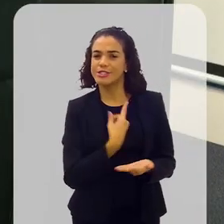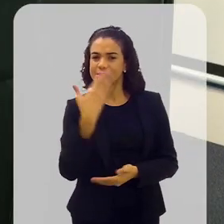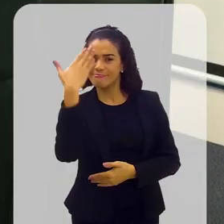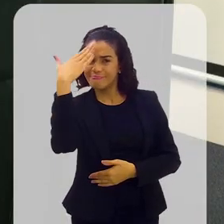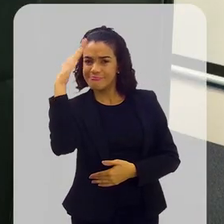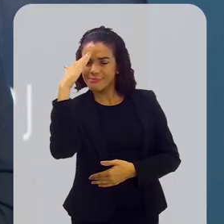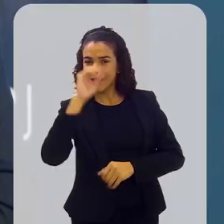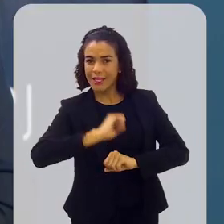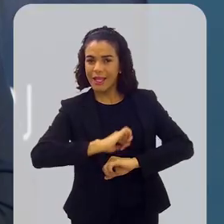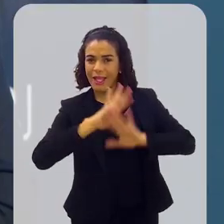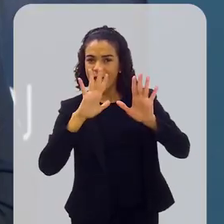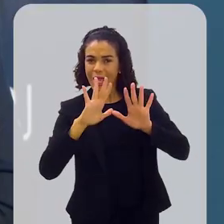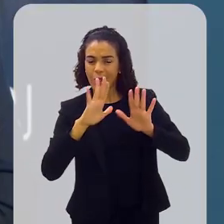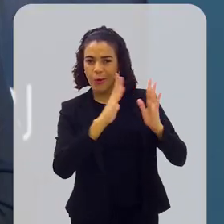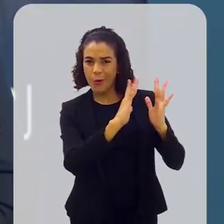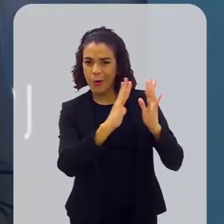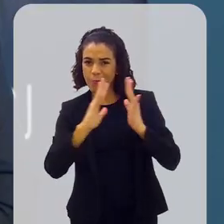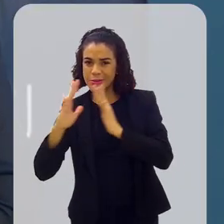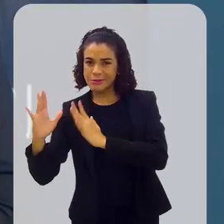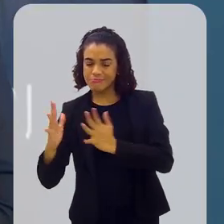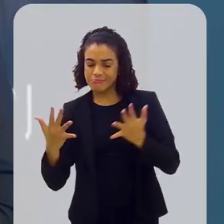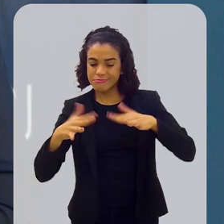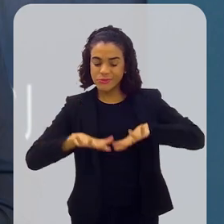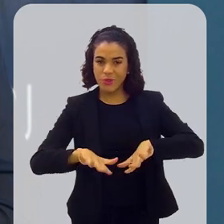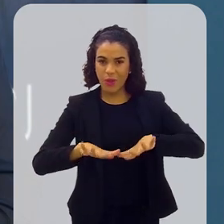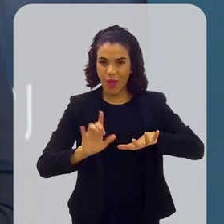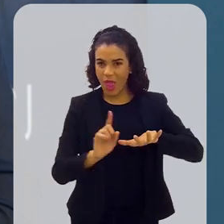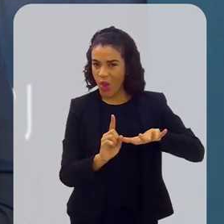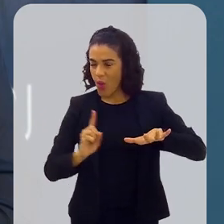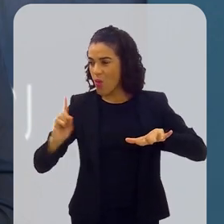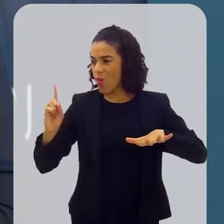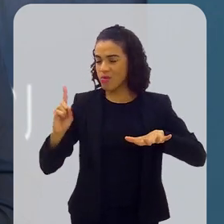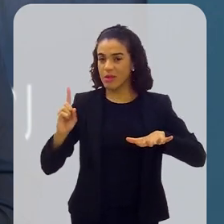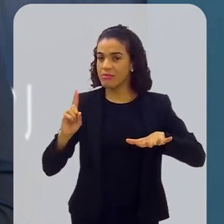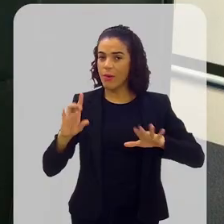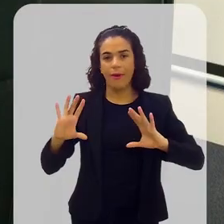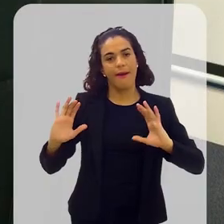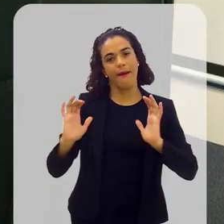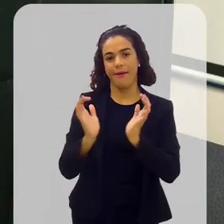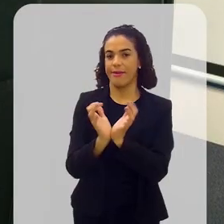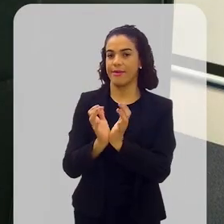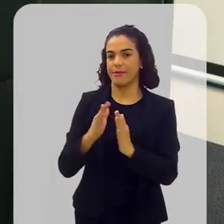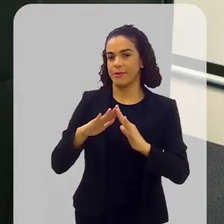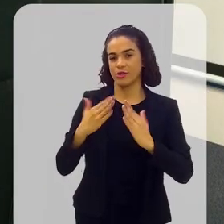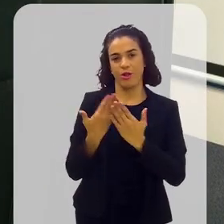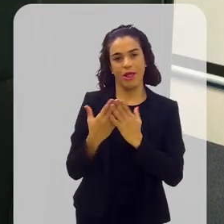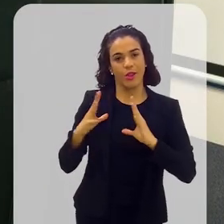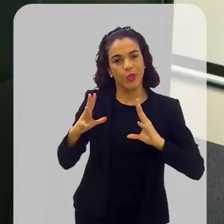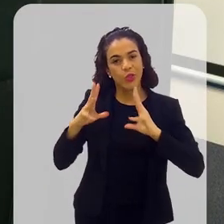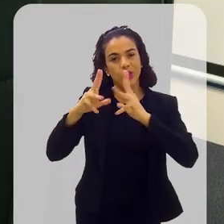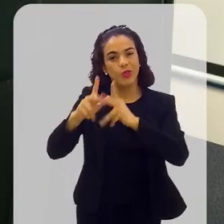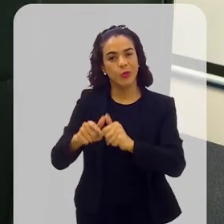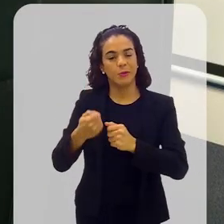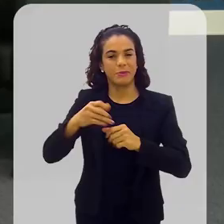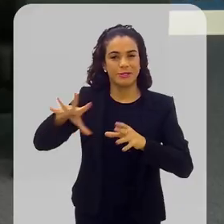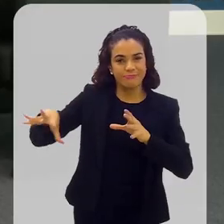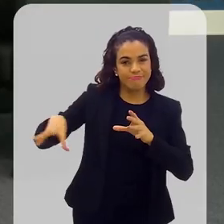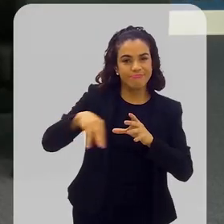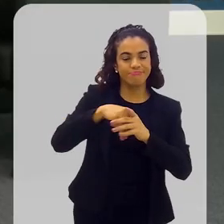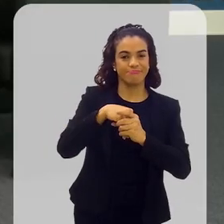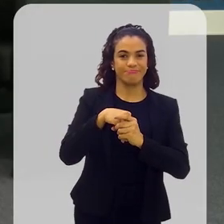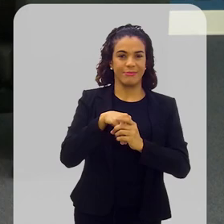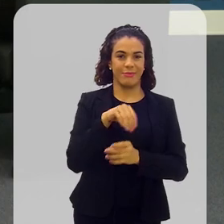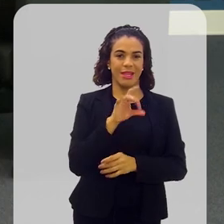entender que esse processo de inclusão, ele não é isolado. Ele é um processo que toda a equipe escolar tem que estar envolvida. E é